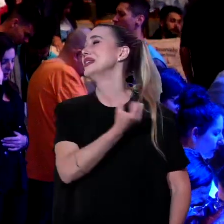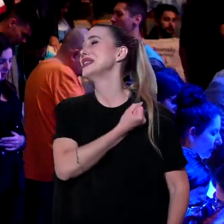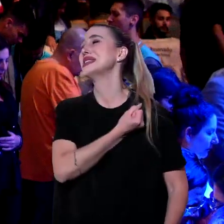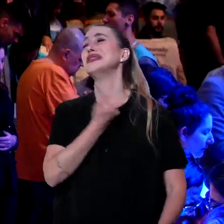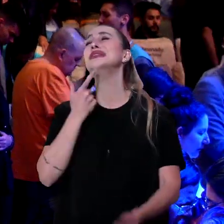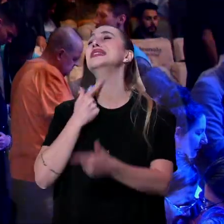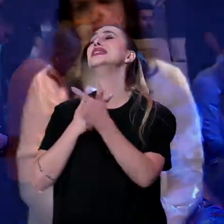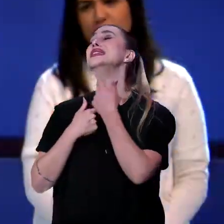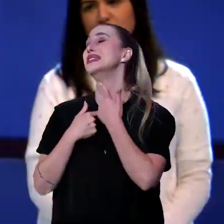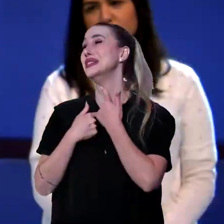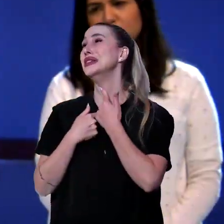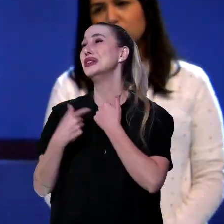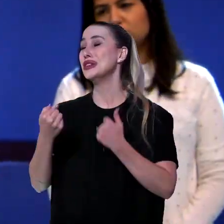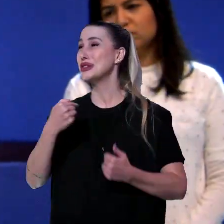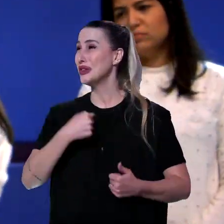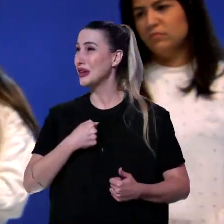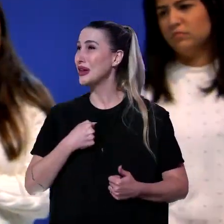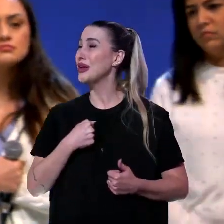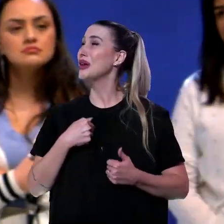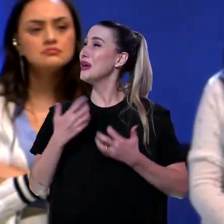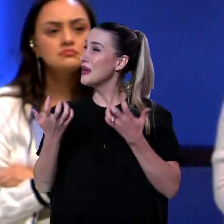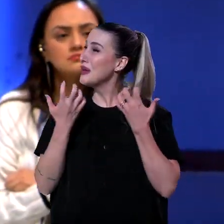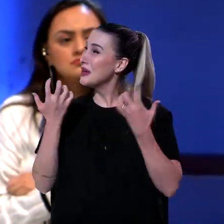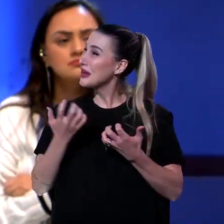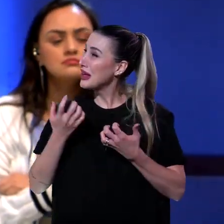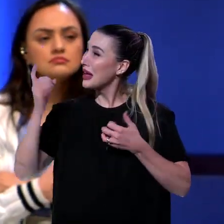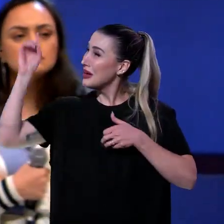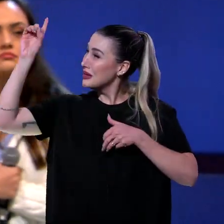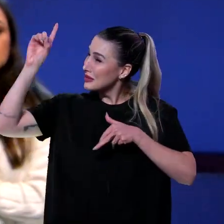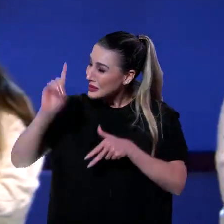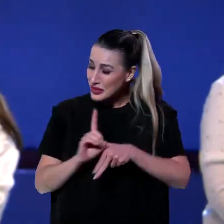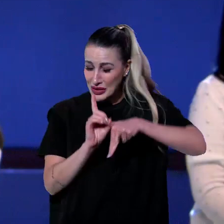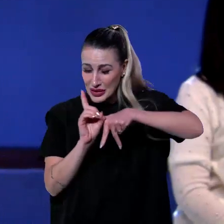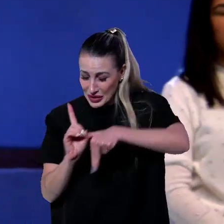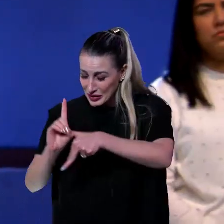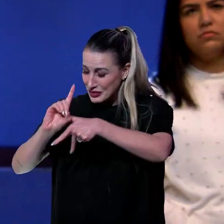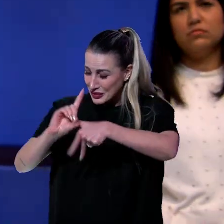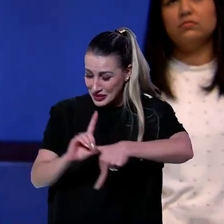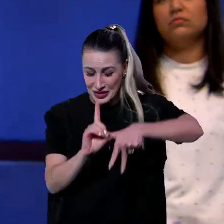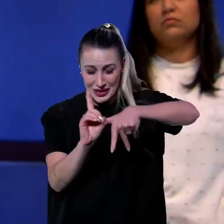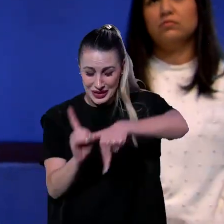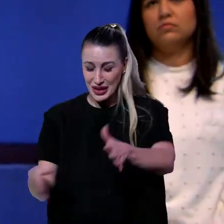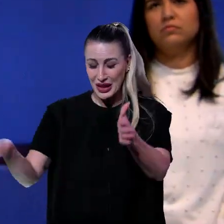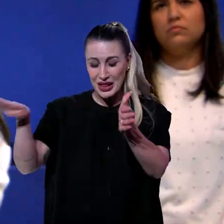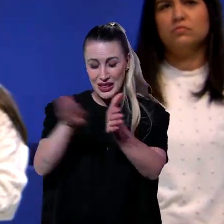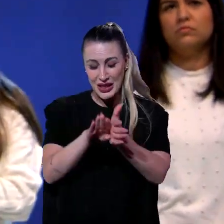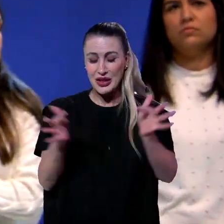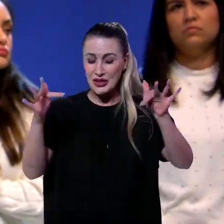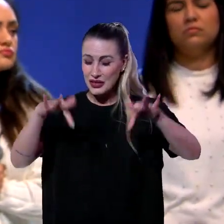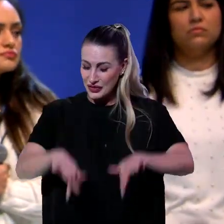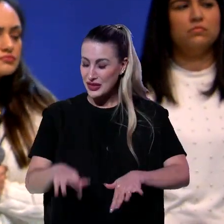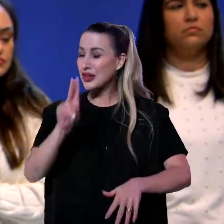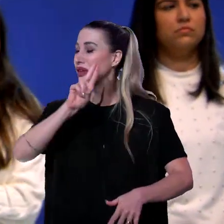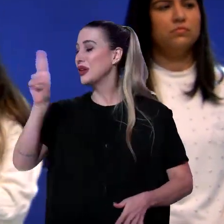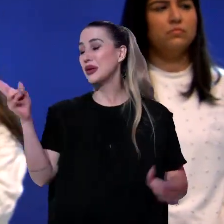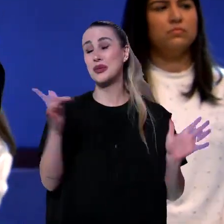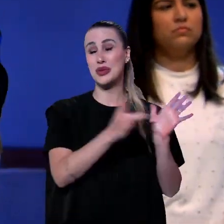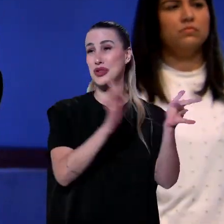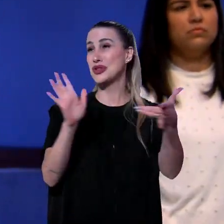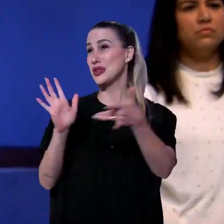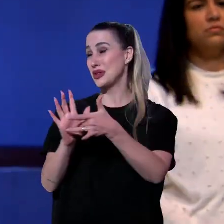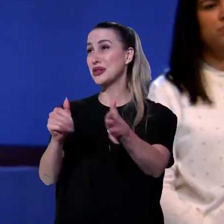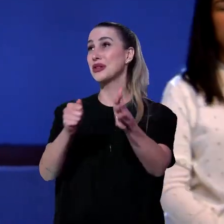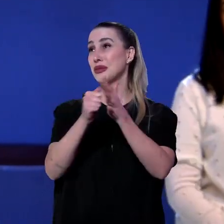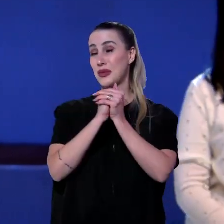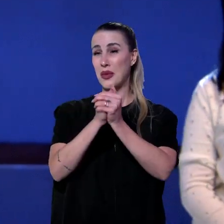quero. Te seguir. Até o fim. No nome de Jesus. Amém. Eu quero orar por você.